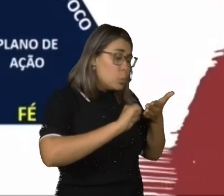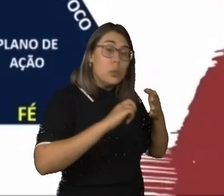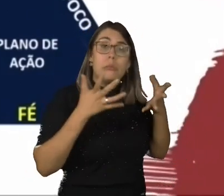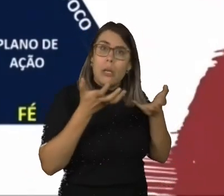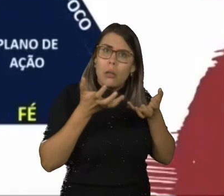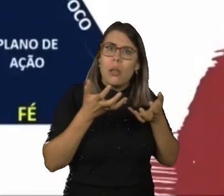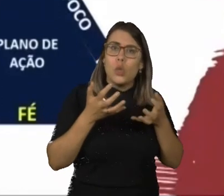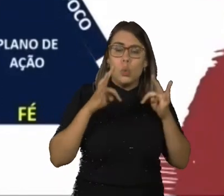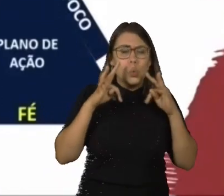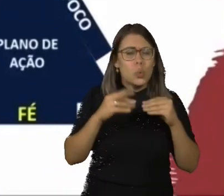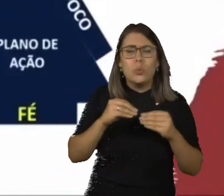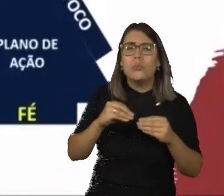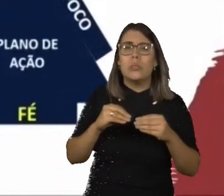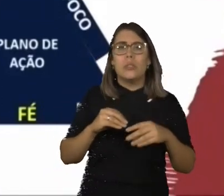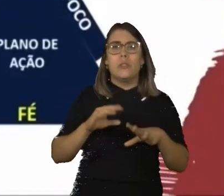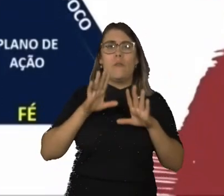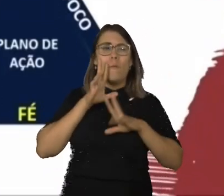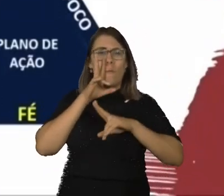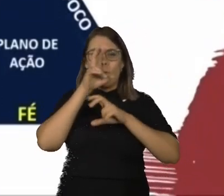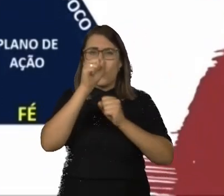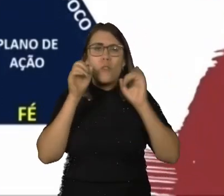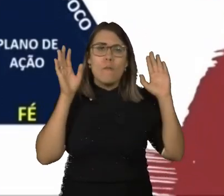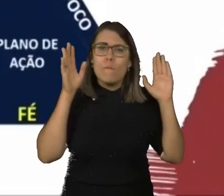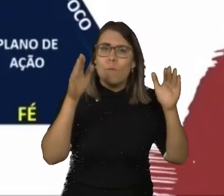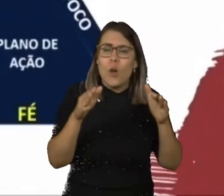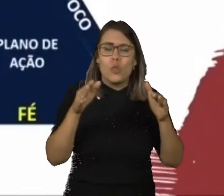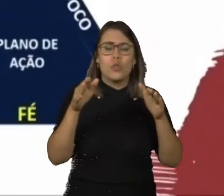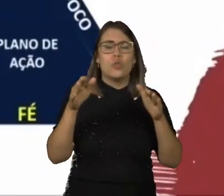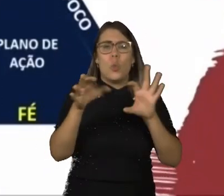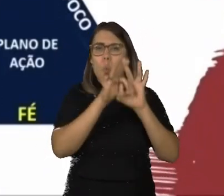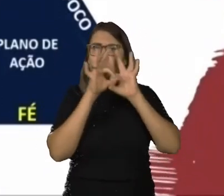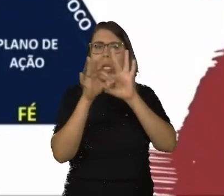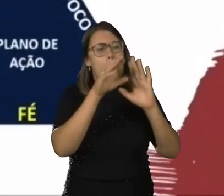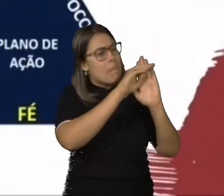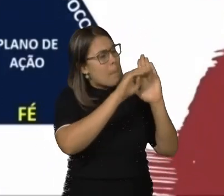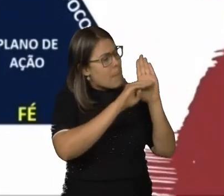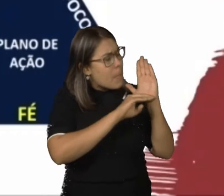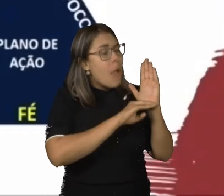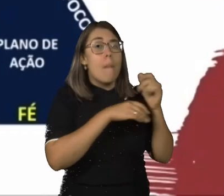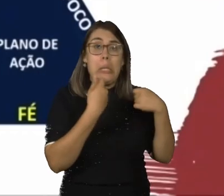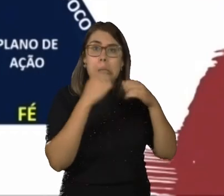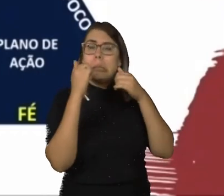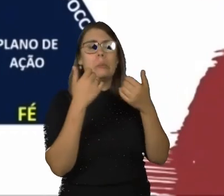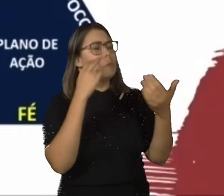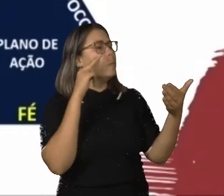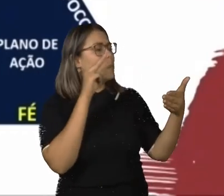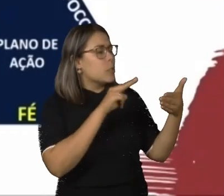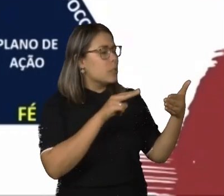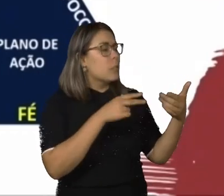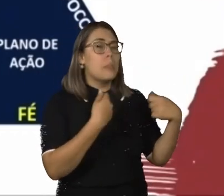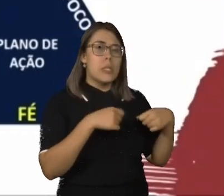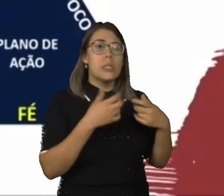tiver os três Fs comigo, centrados, estabilizados, junto com o meu plano de ação. Porque não adianta, às vezes, eu ter uma meta, você não tem um plano. Ok.